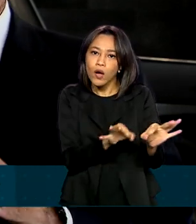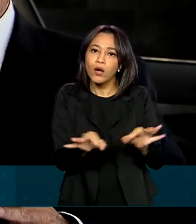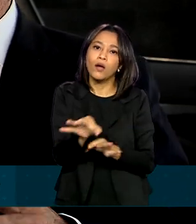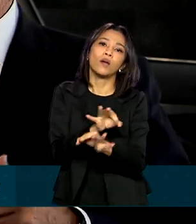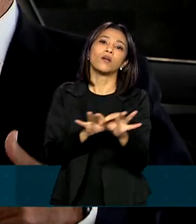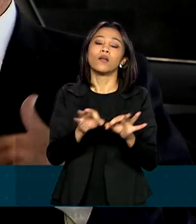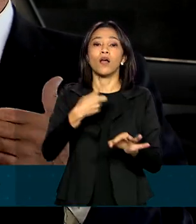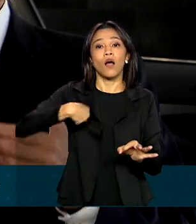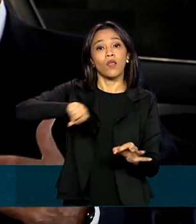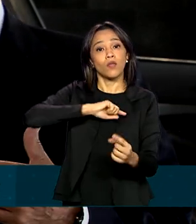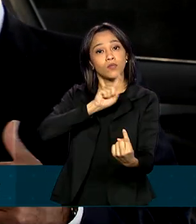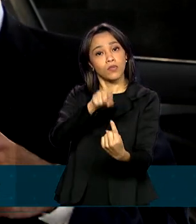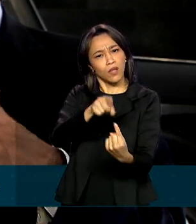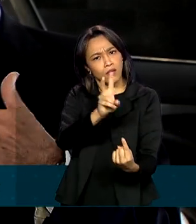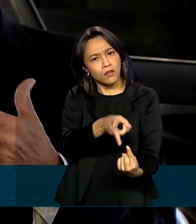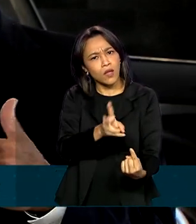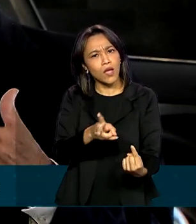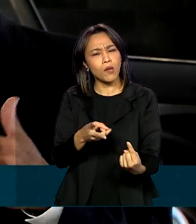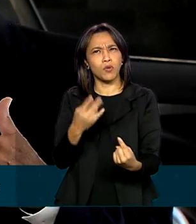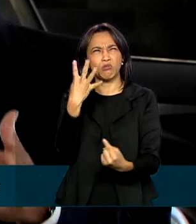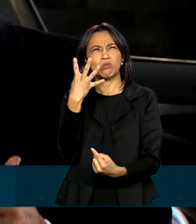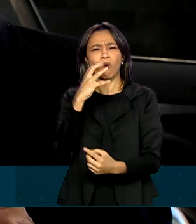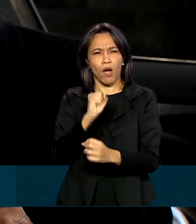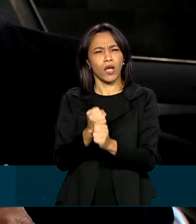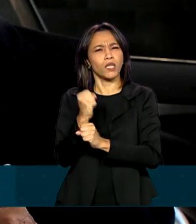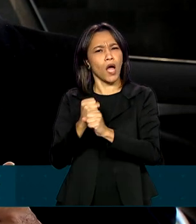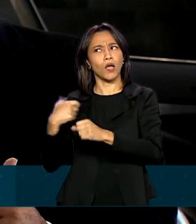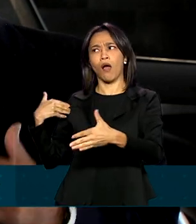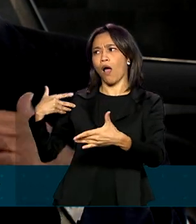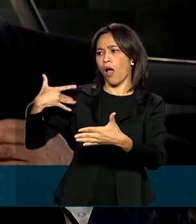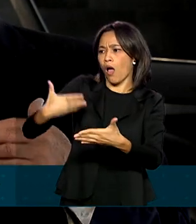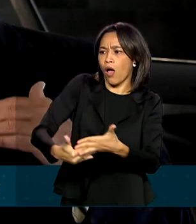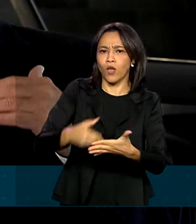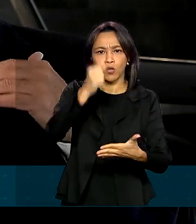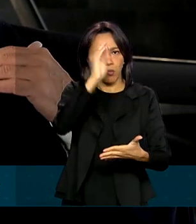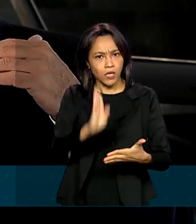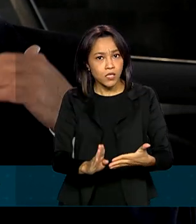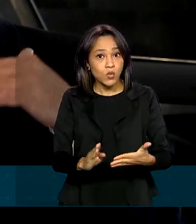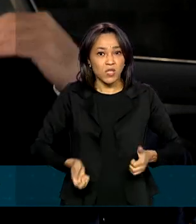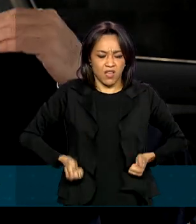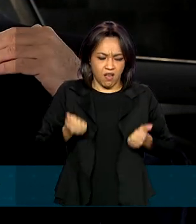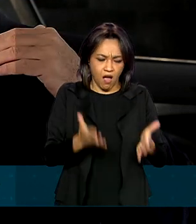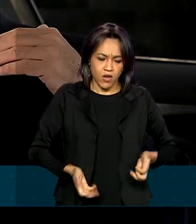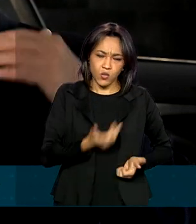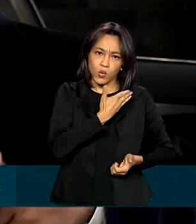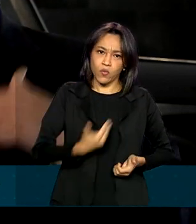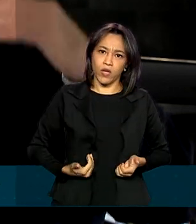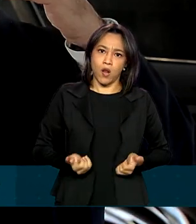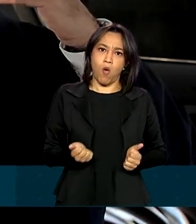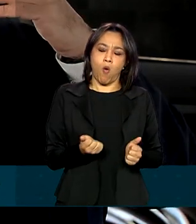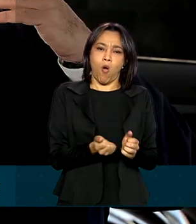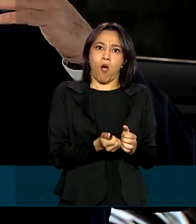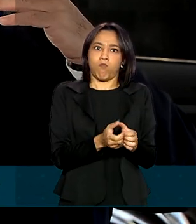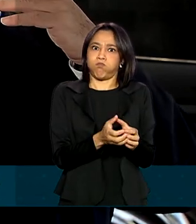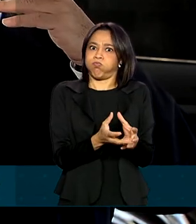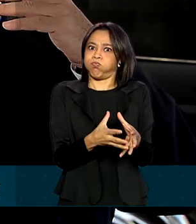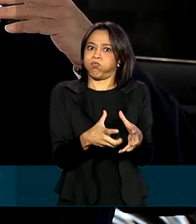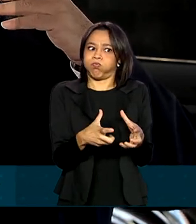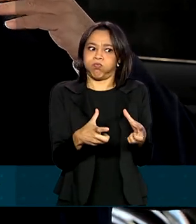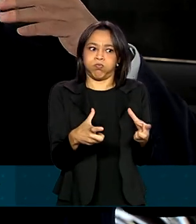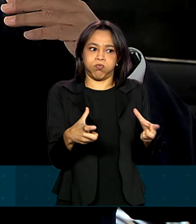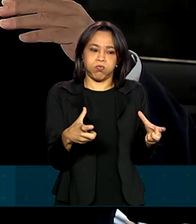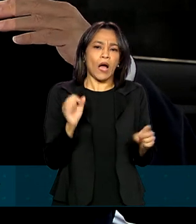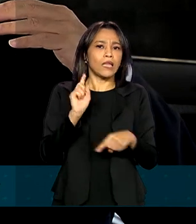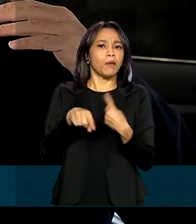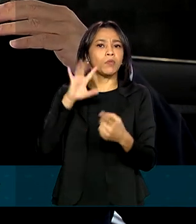o a nossa ideia sempre houve, nos últimos 40 anos no Brasil, os gastos do governo saem na frente, aprova-se um gasto e